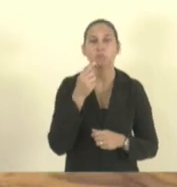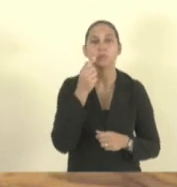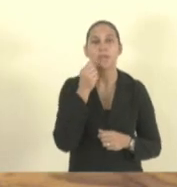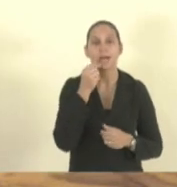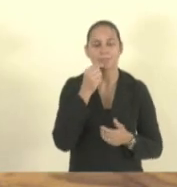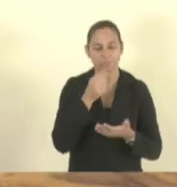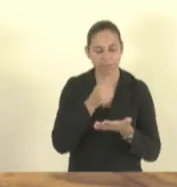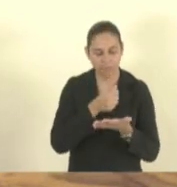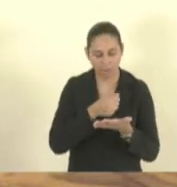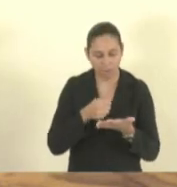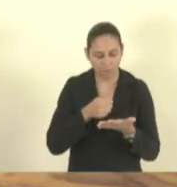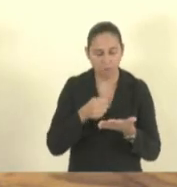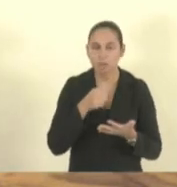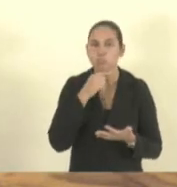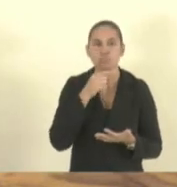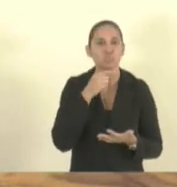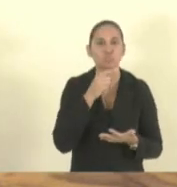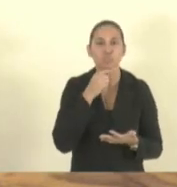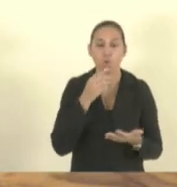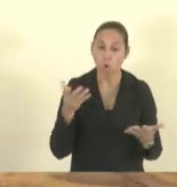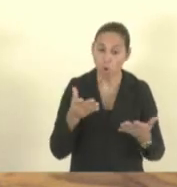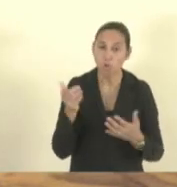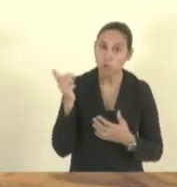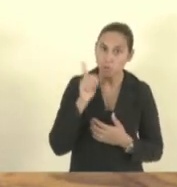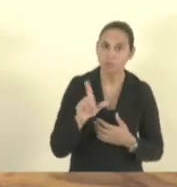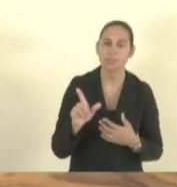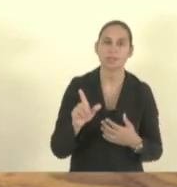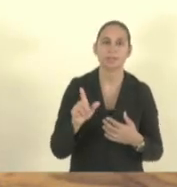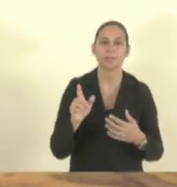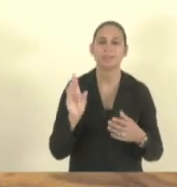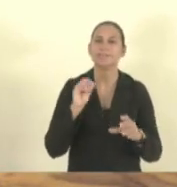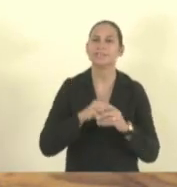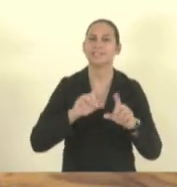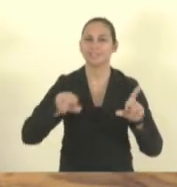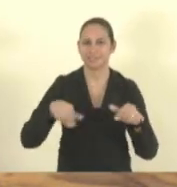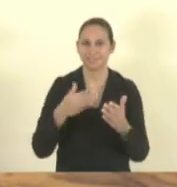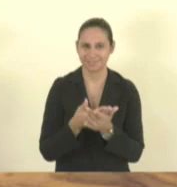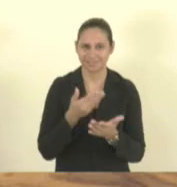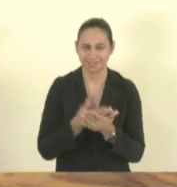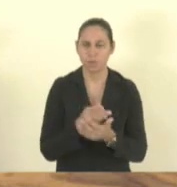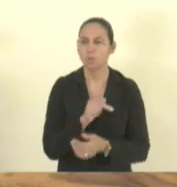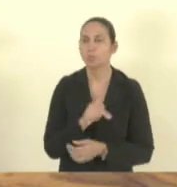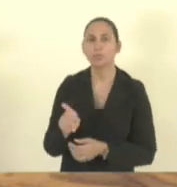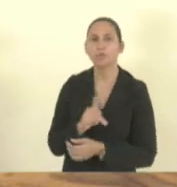E por que que o professor na sala de aula não tem essa empatia com a criança autista?